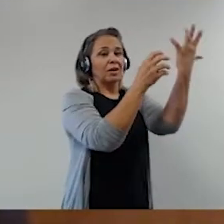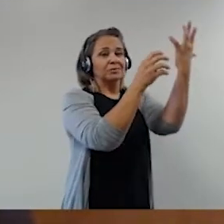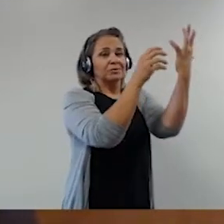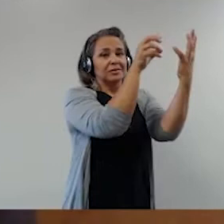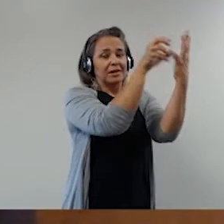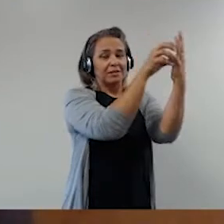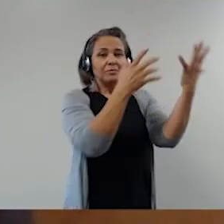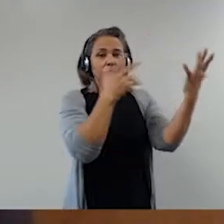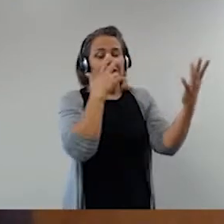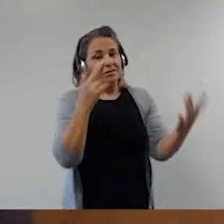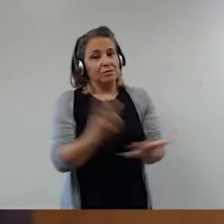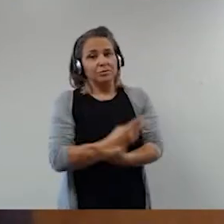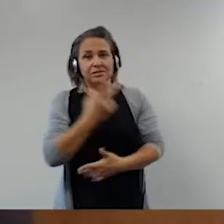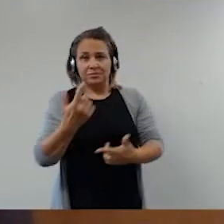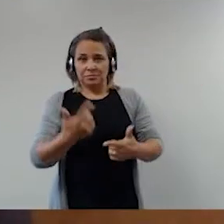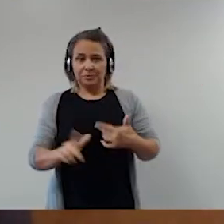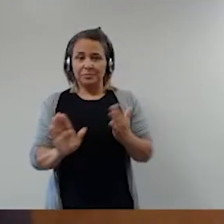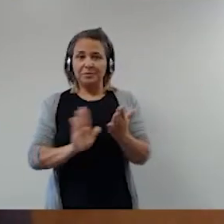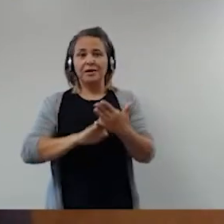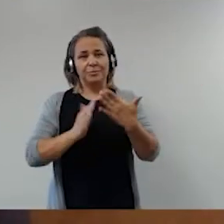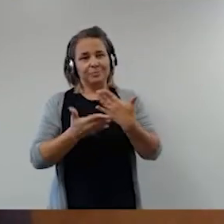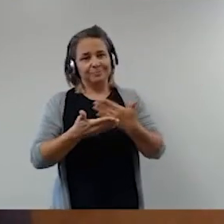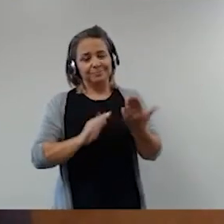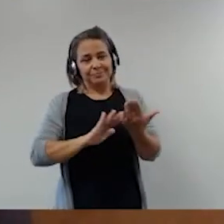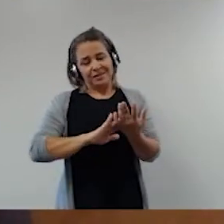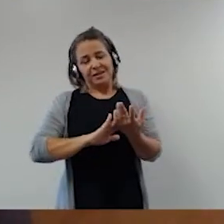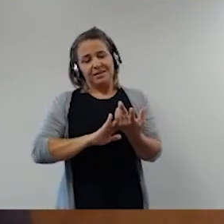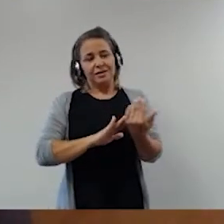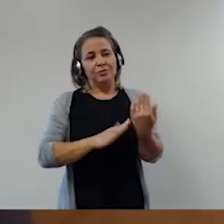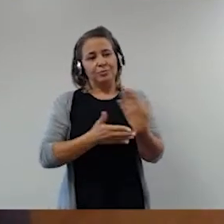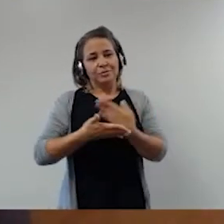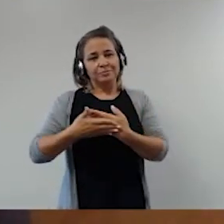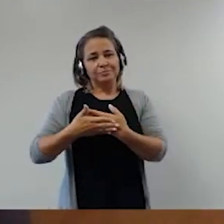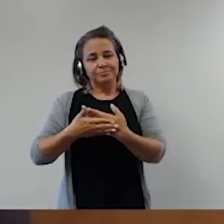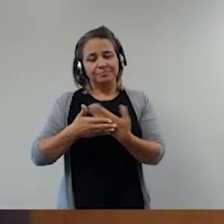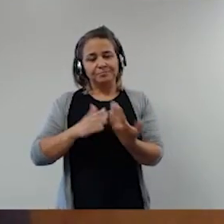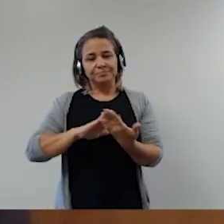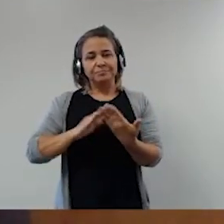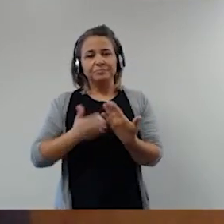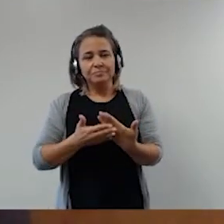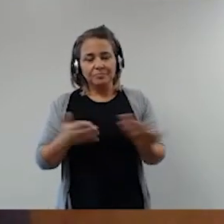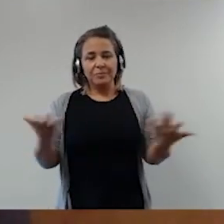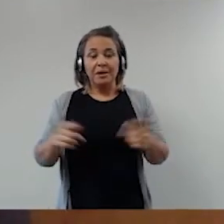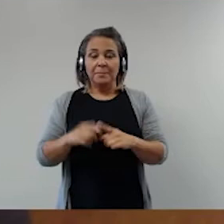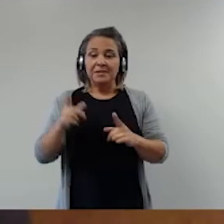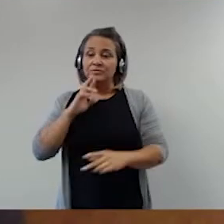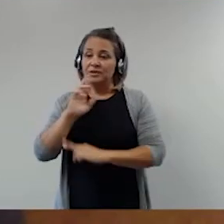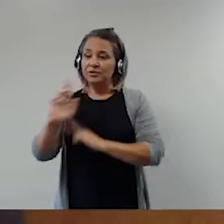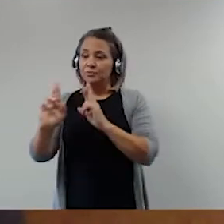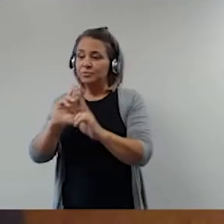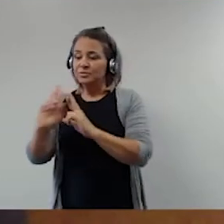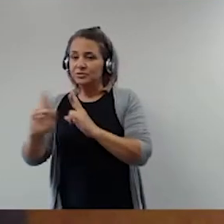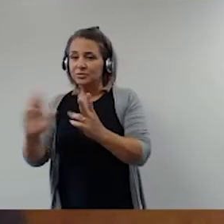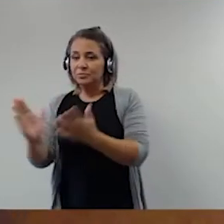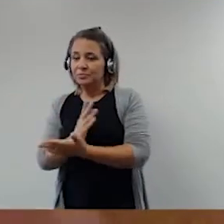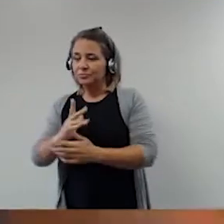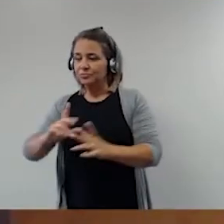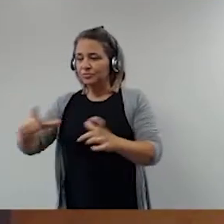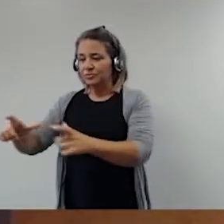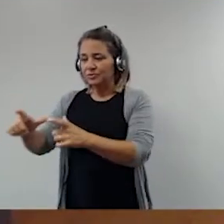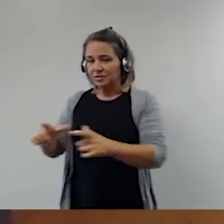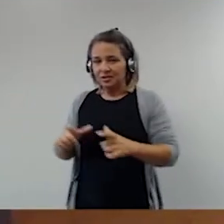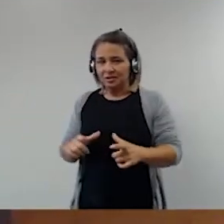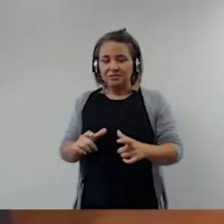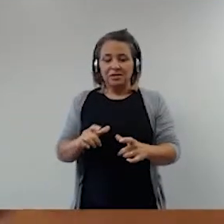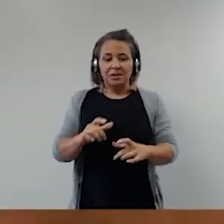demanda da sociedade brasileira por essa discussão que acabou sendo respondida por diferentes instâncias, tanto da